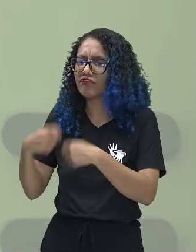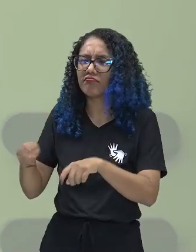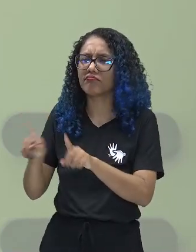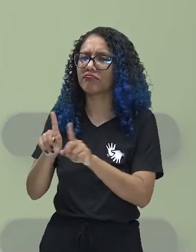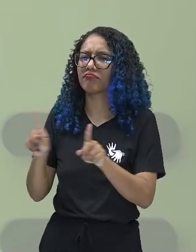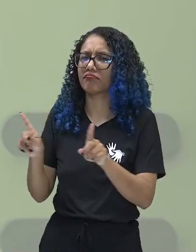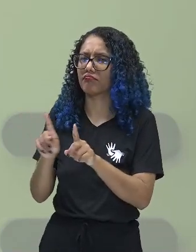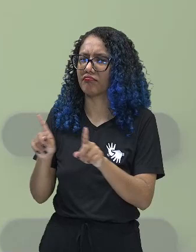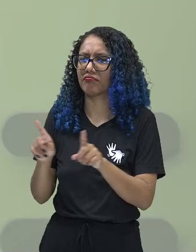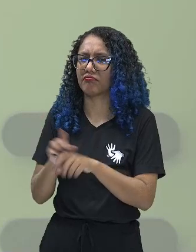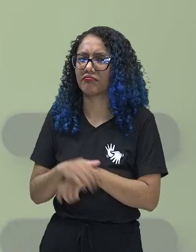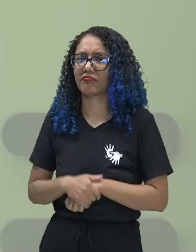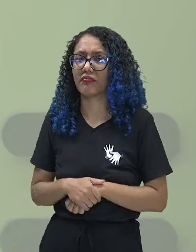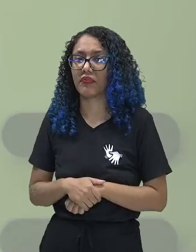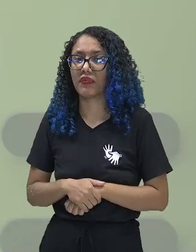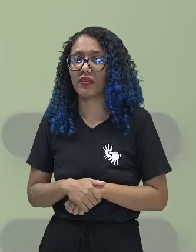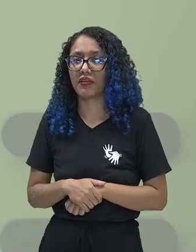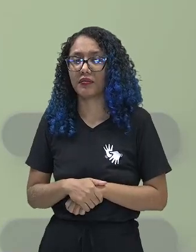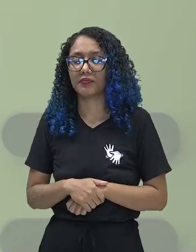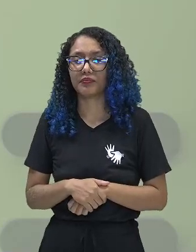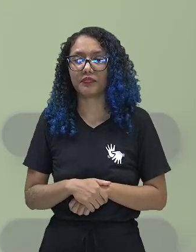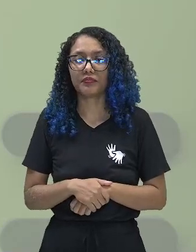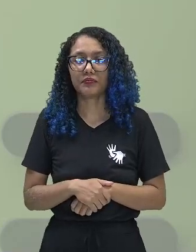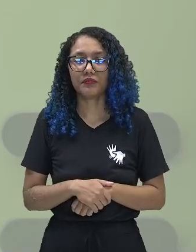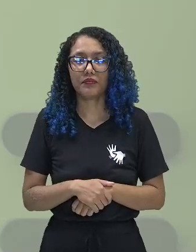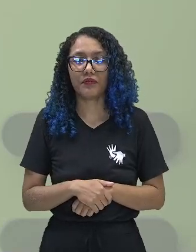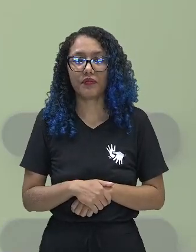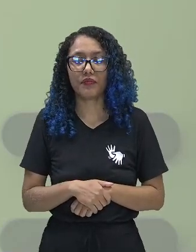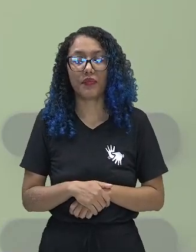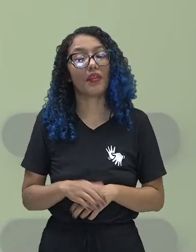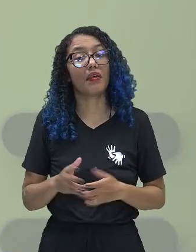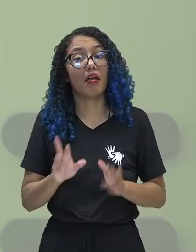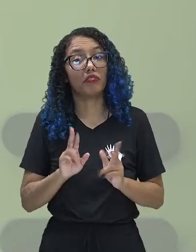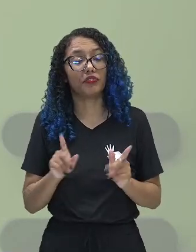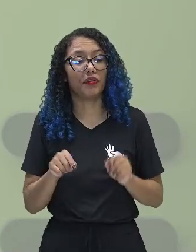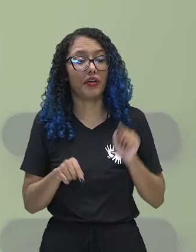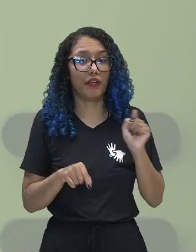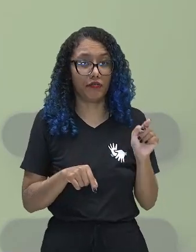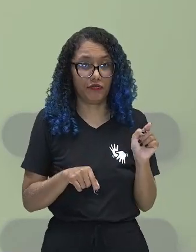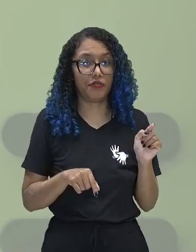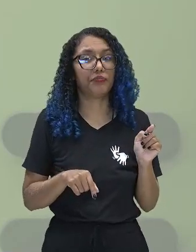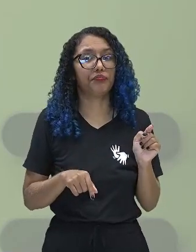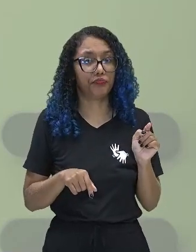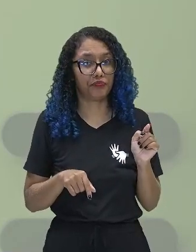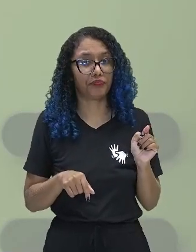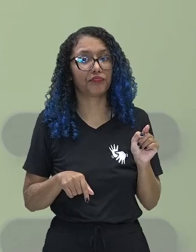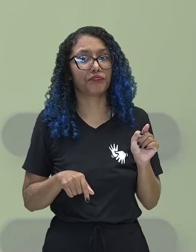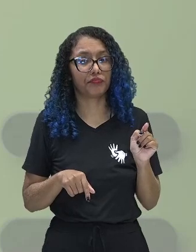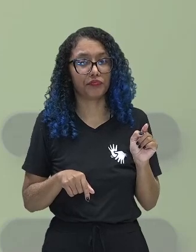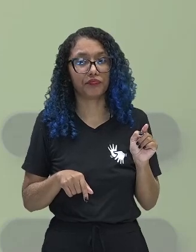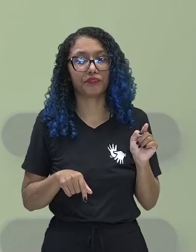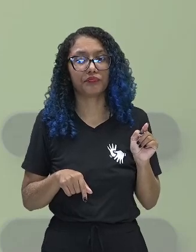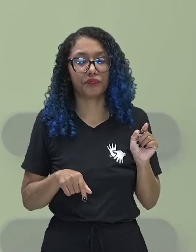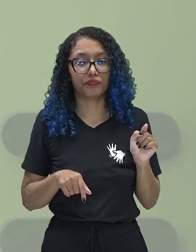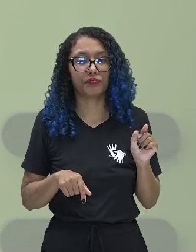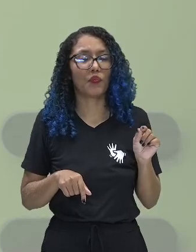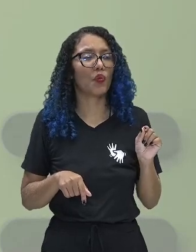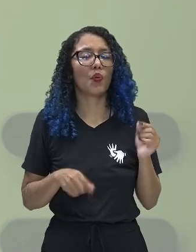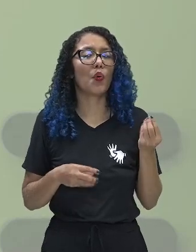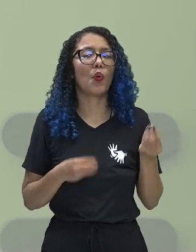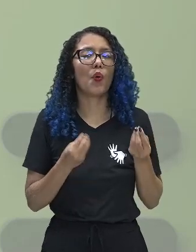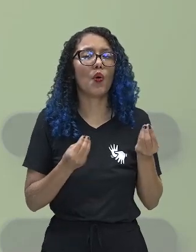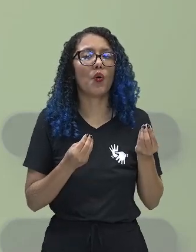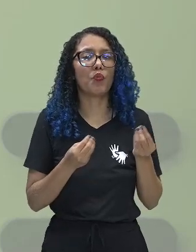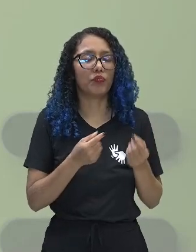Não é como ocorre quando a gente observa o campo de visão do microscópio eletrônico, onde vamos ter uma proximidade